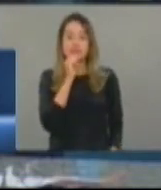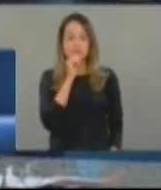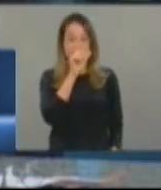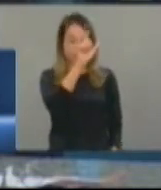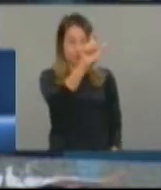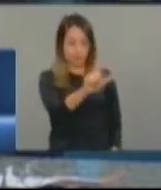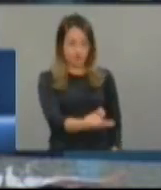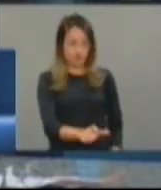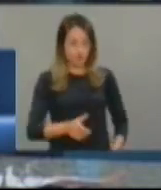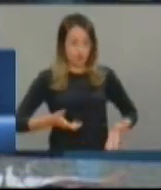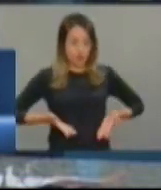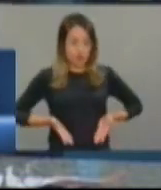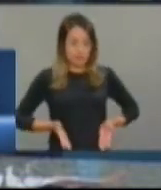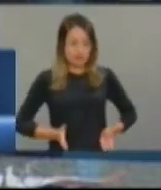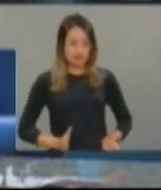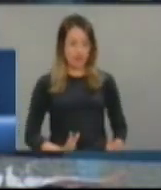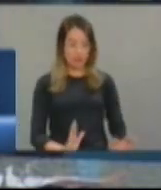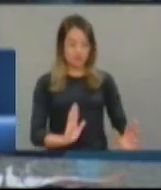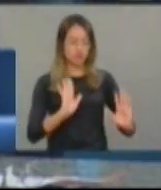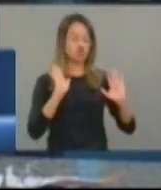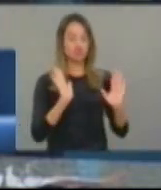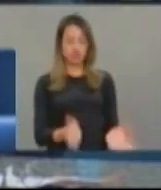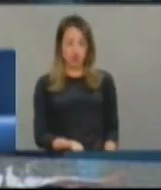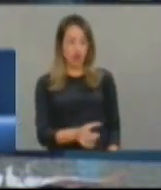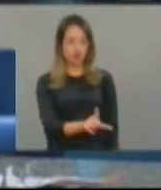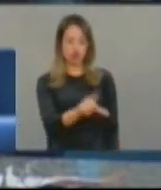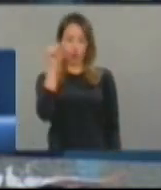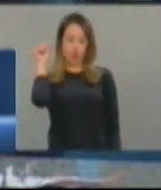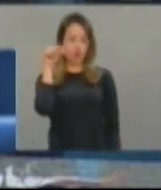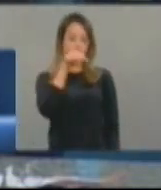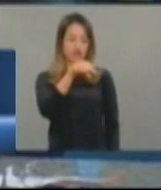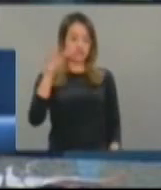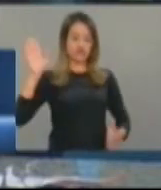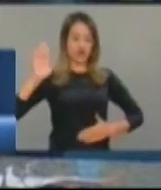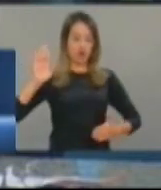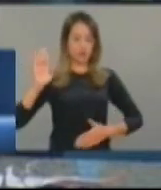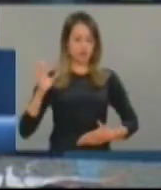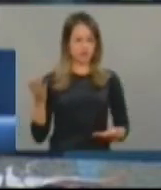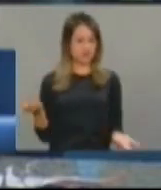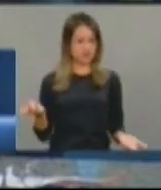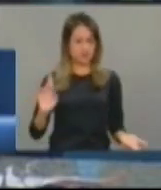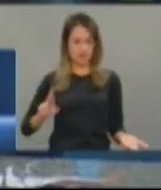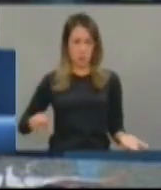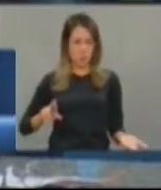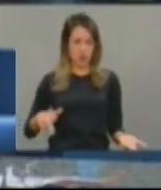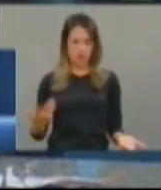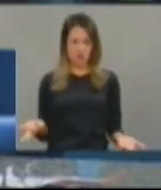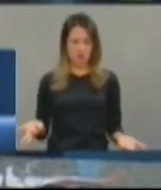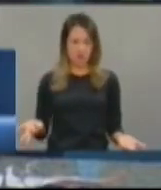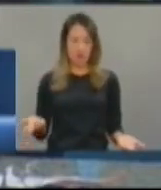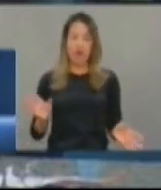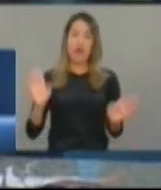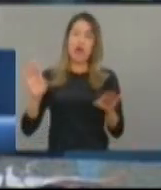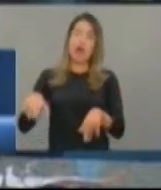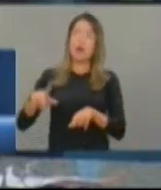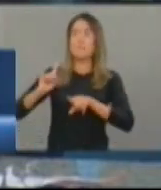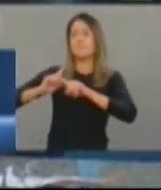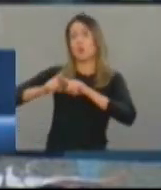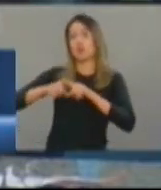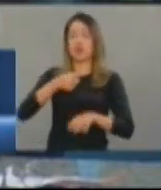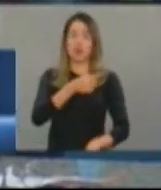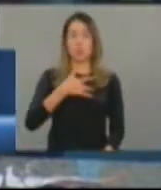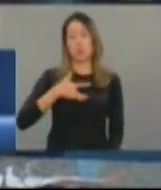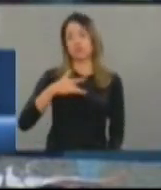fadadas a ser marginais. e nem que por ser um jovem pobre da periferia que ele também tenha como